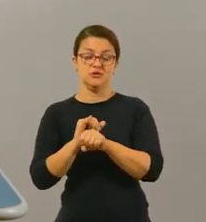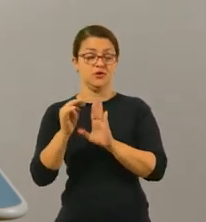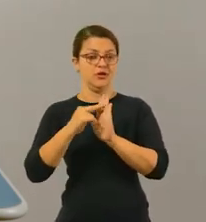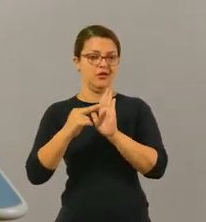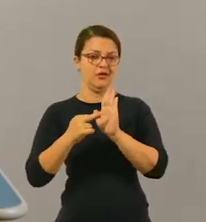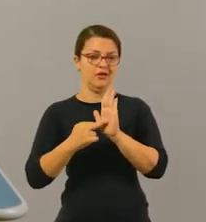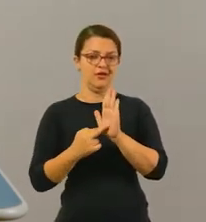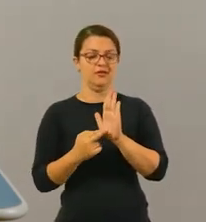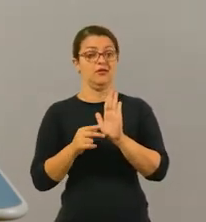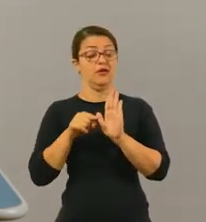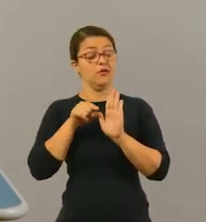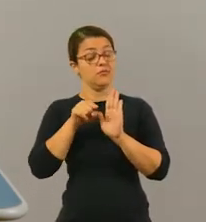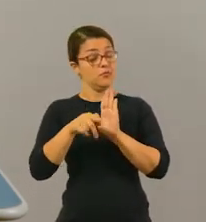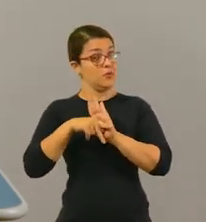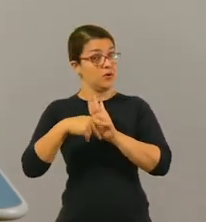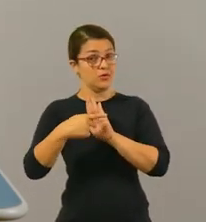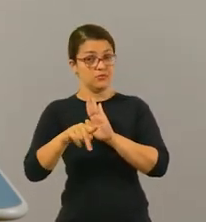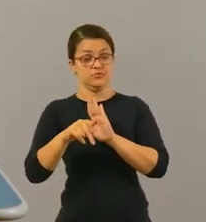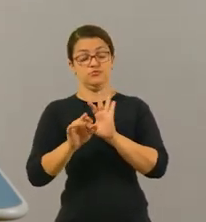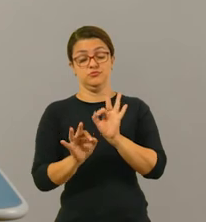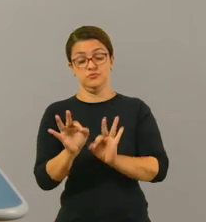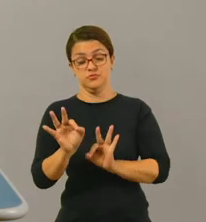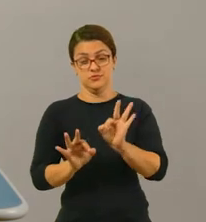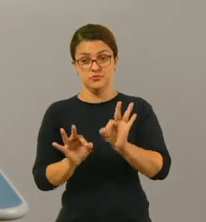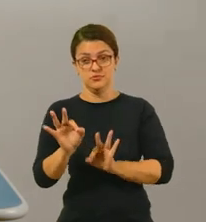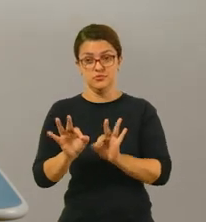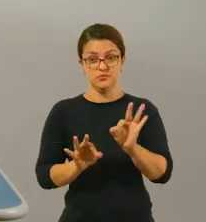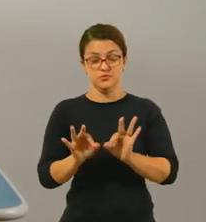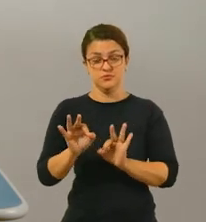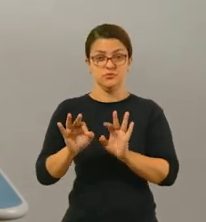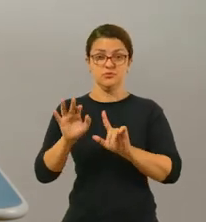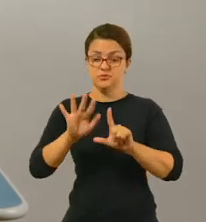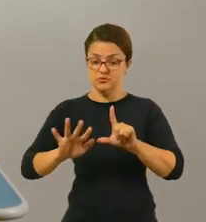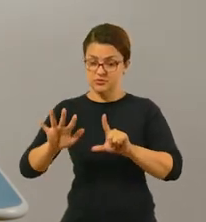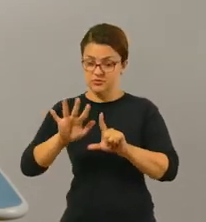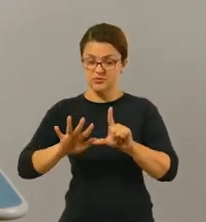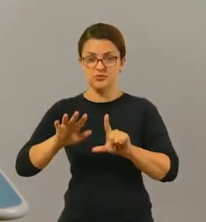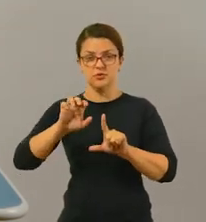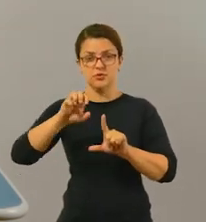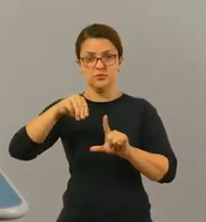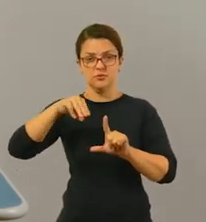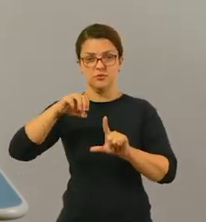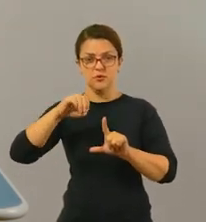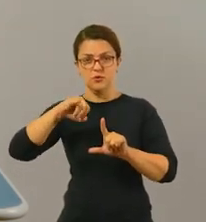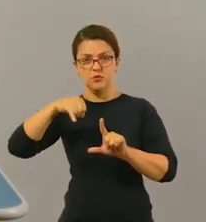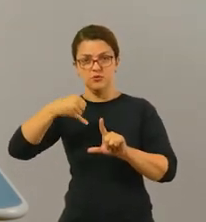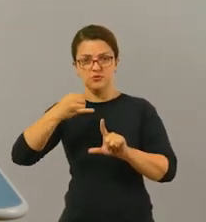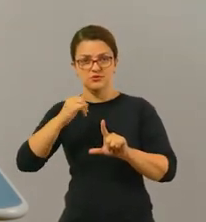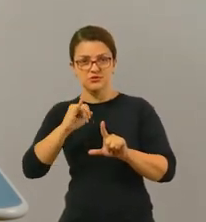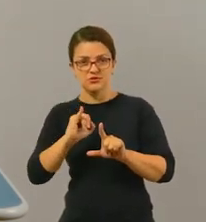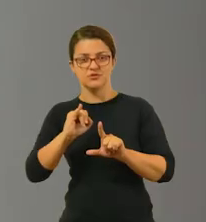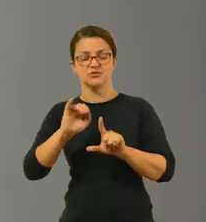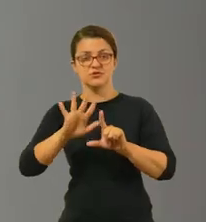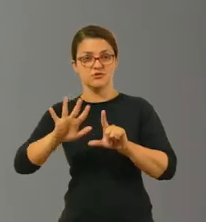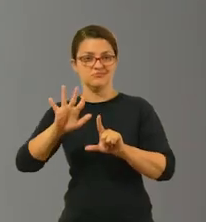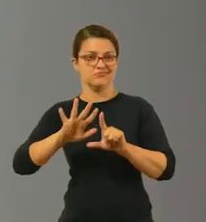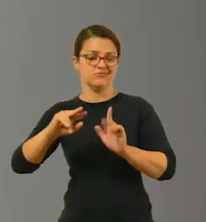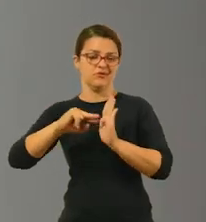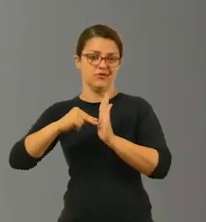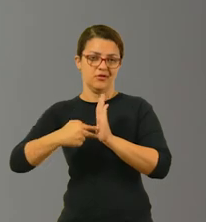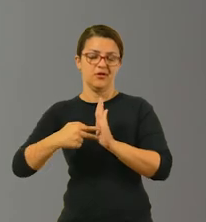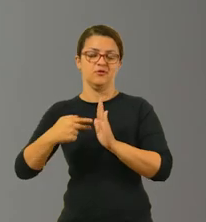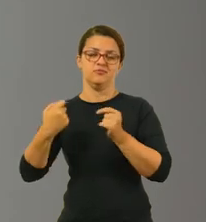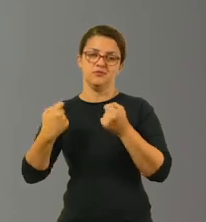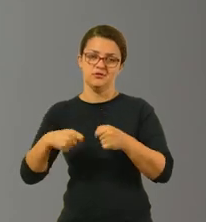determina essas regras, tá bom? Mas o importante é que esses desenhos dos emojis têm que ter significado. Eu não posso pegar